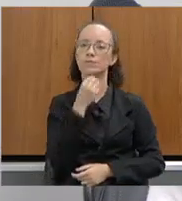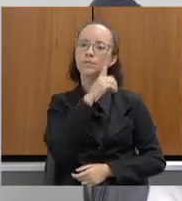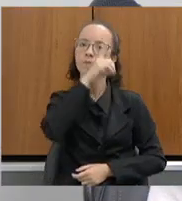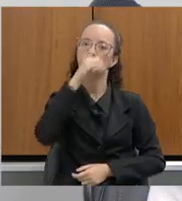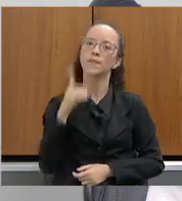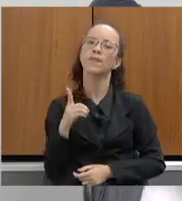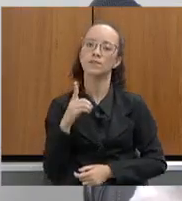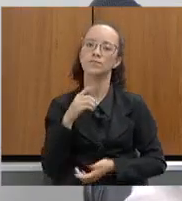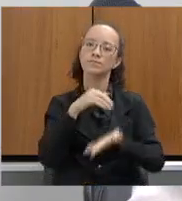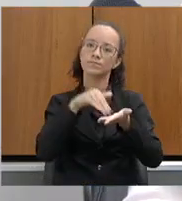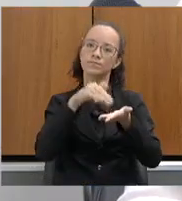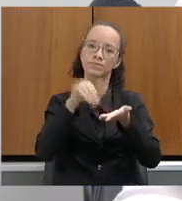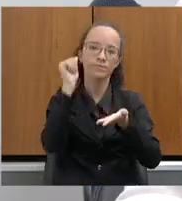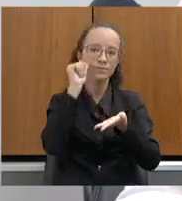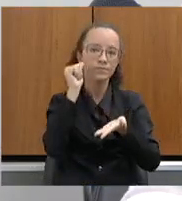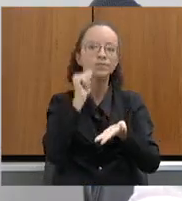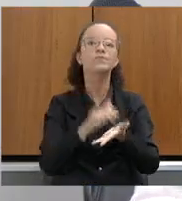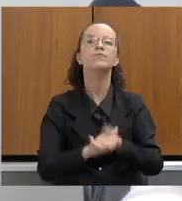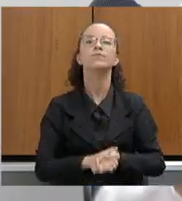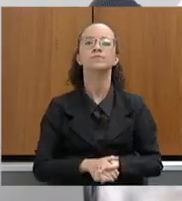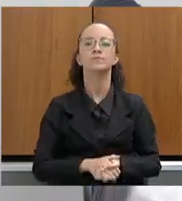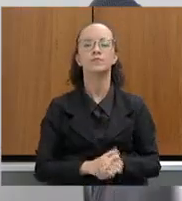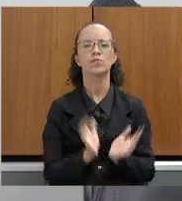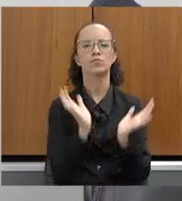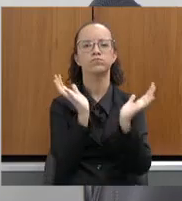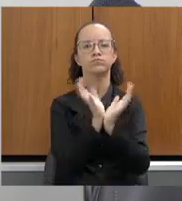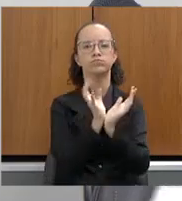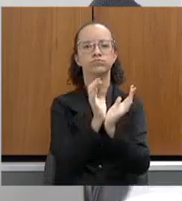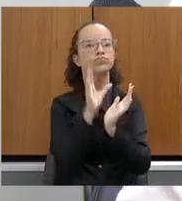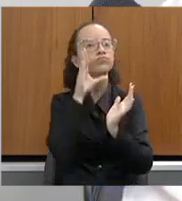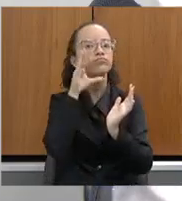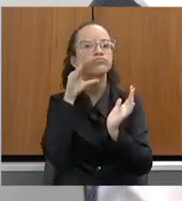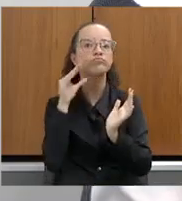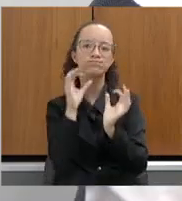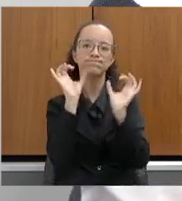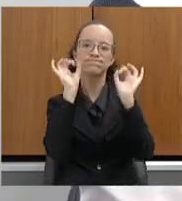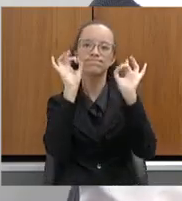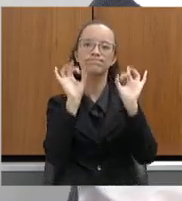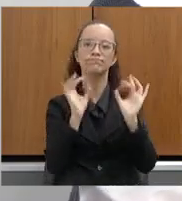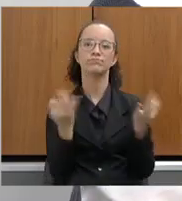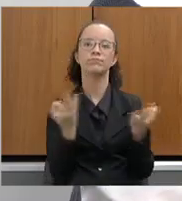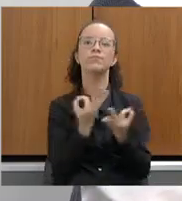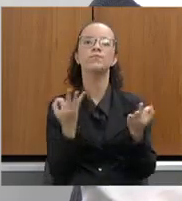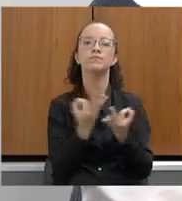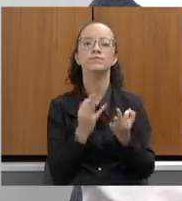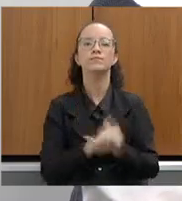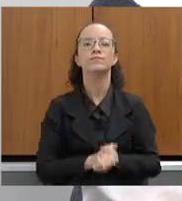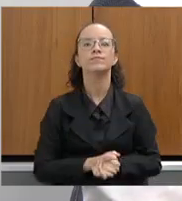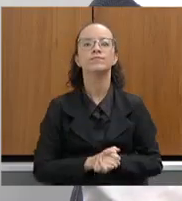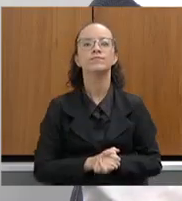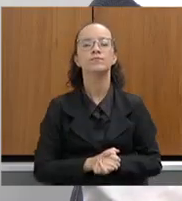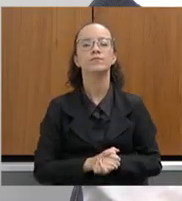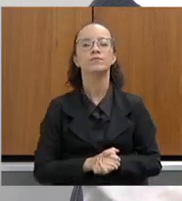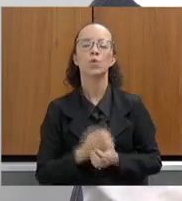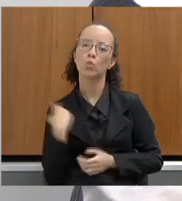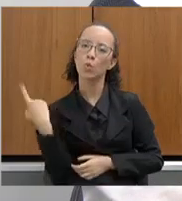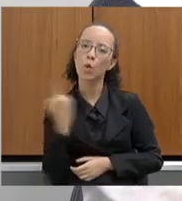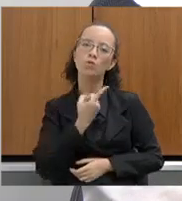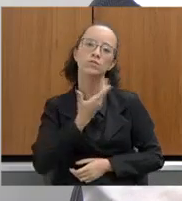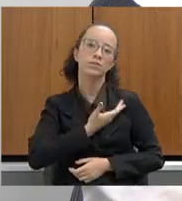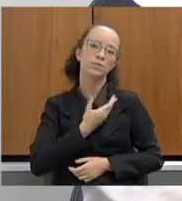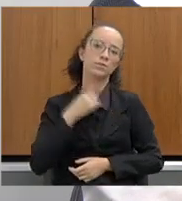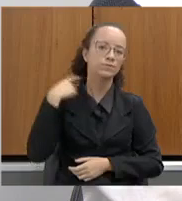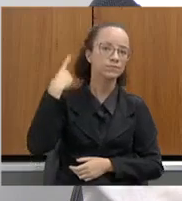Marília, essa equipe maravilhosa, os nossos colegas deputados,